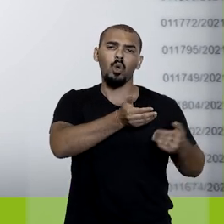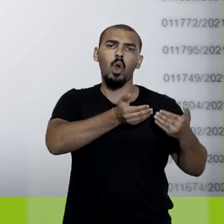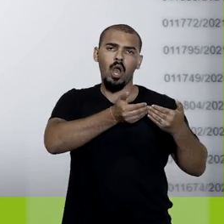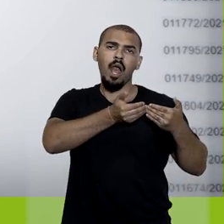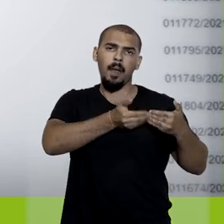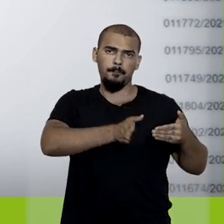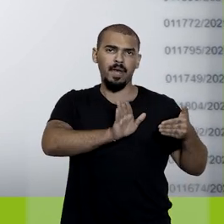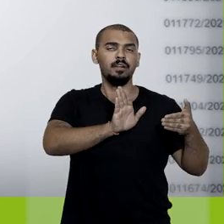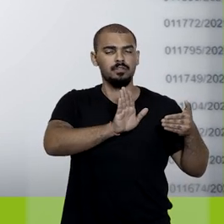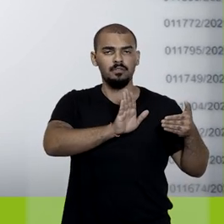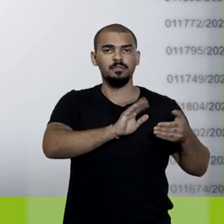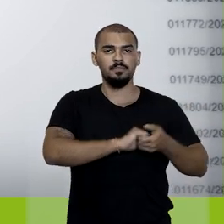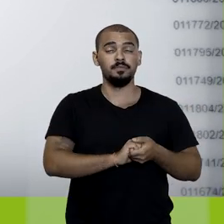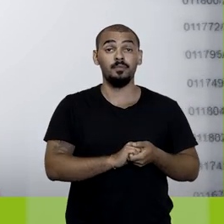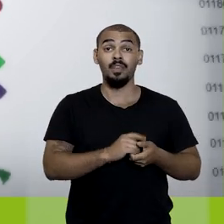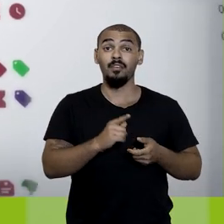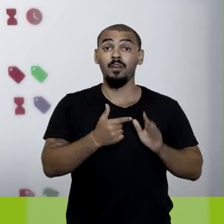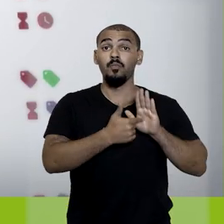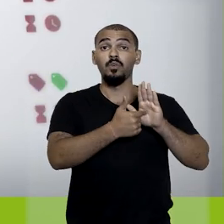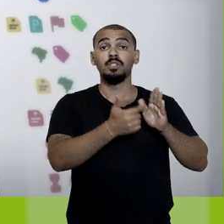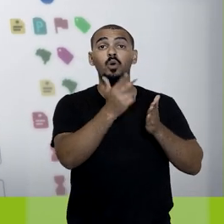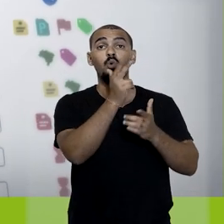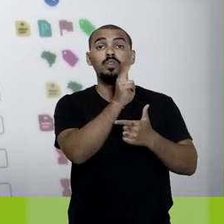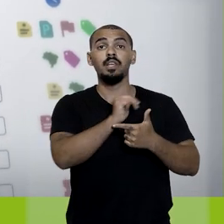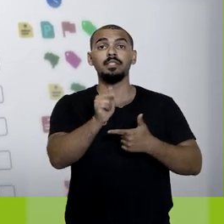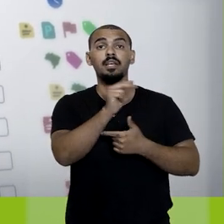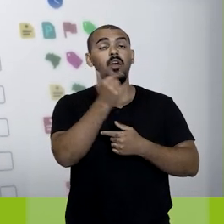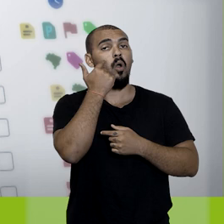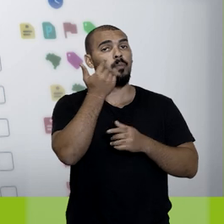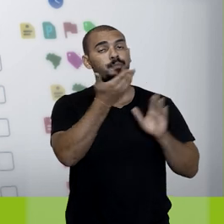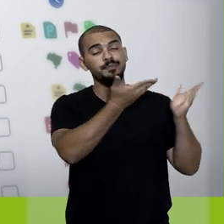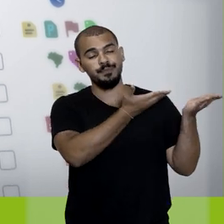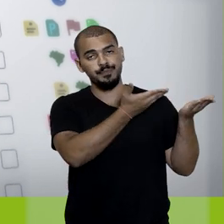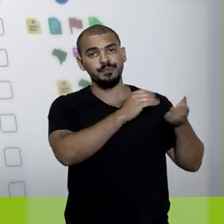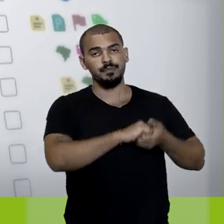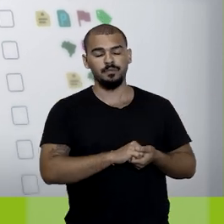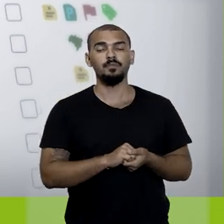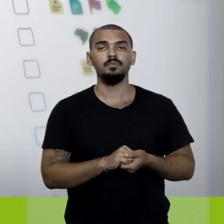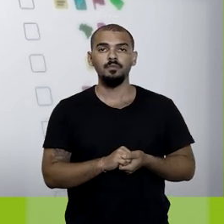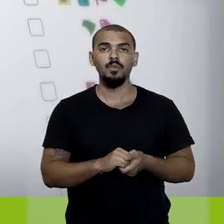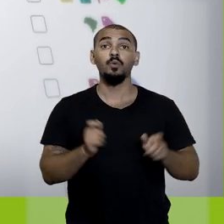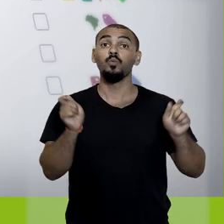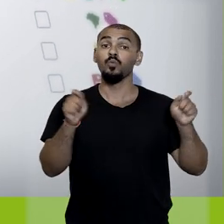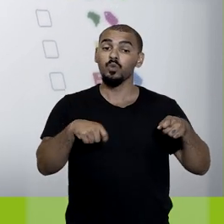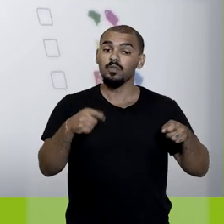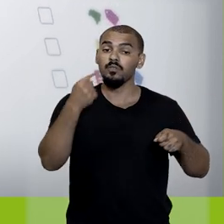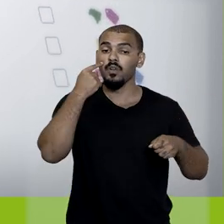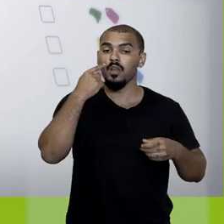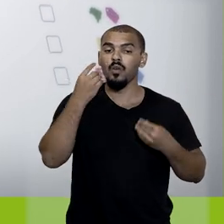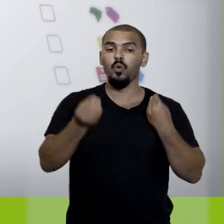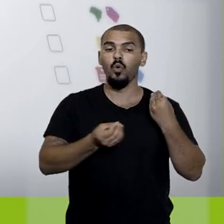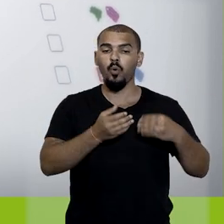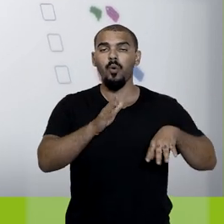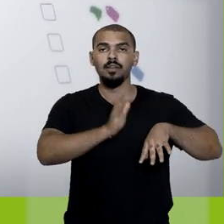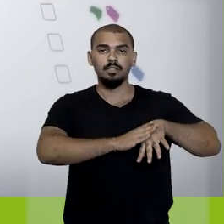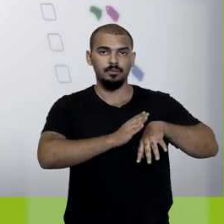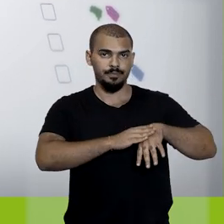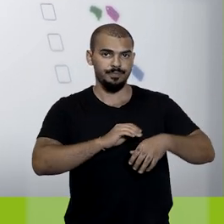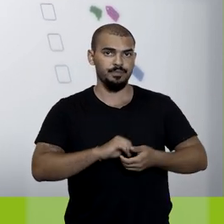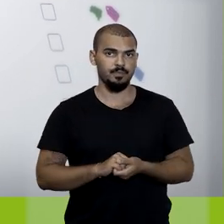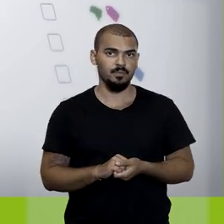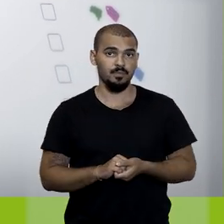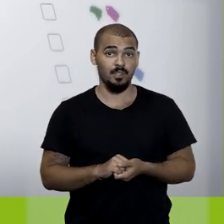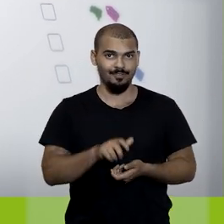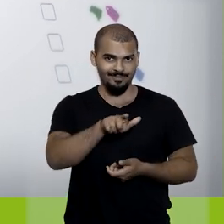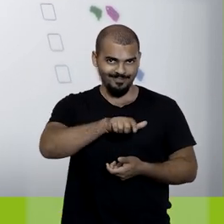por manter o processo aberto, uma ampulheta colorida ao lado do número irá identificar essa ação. Ao